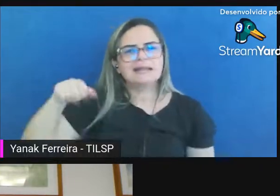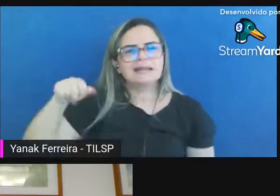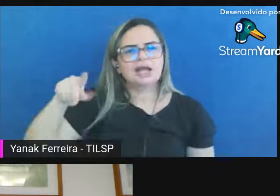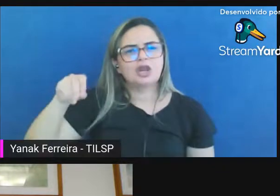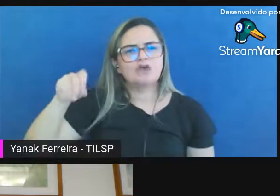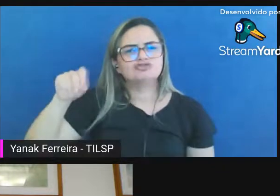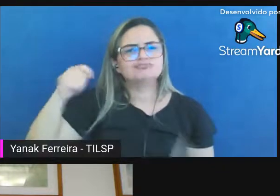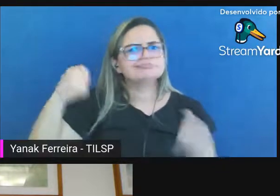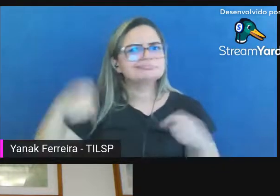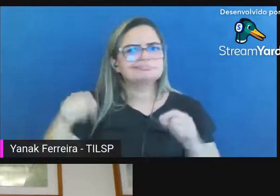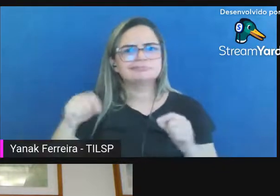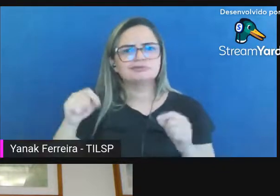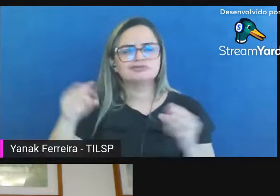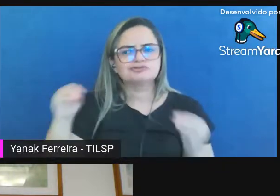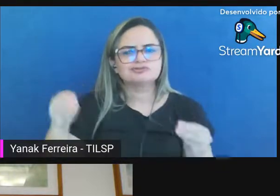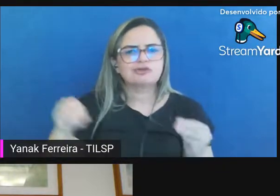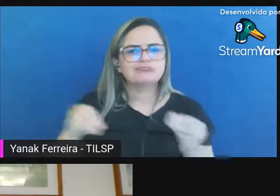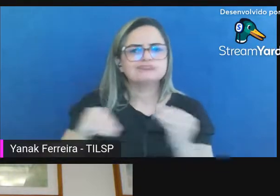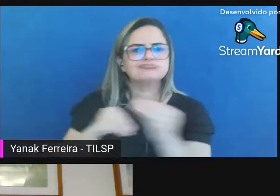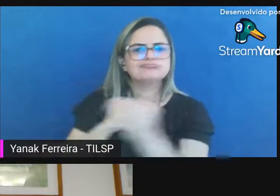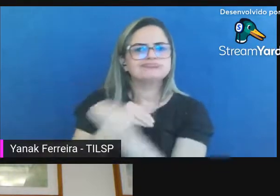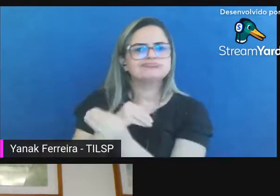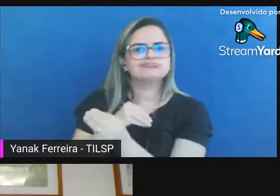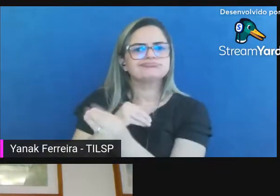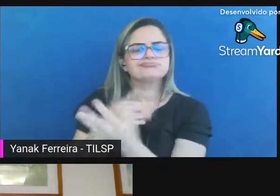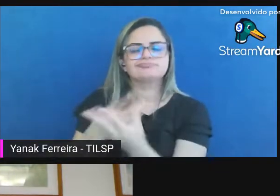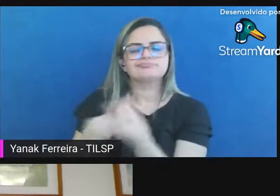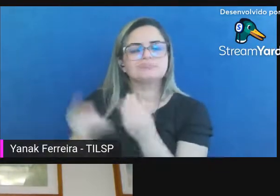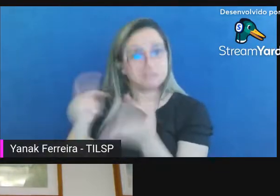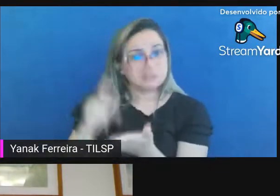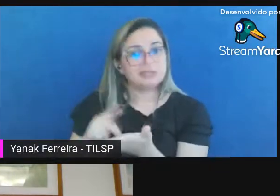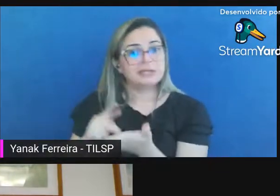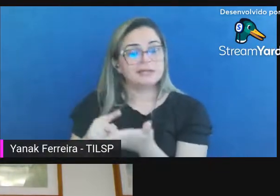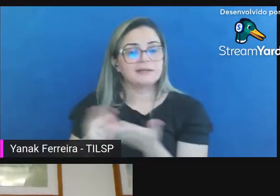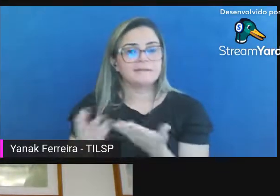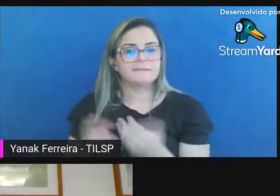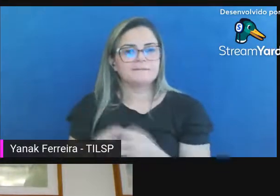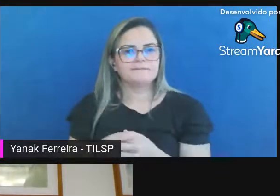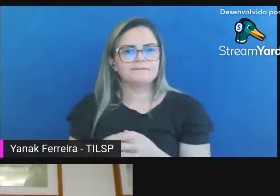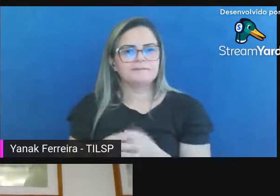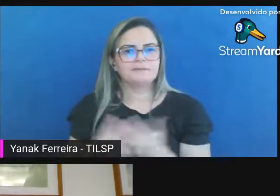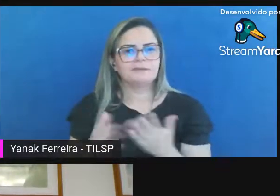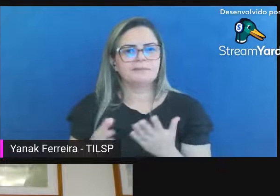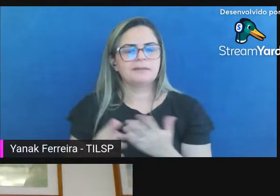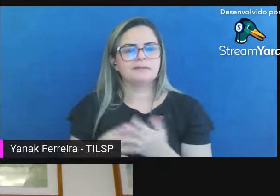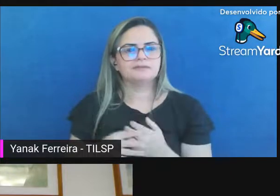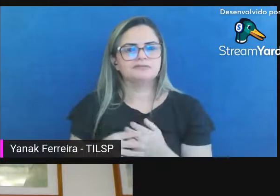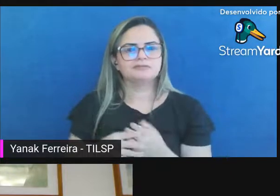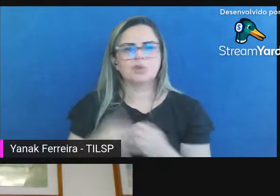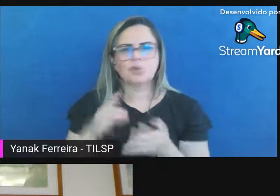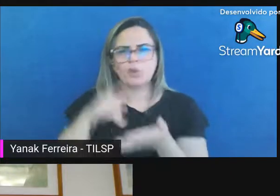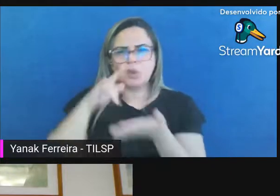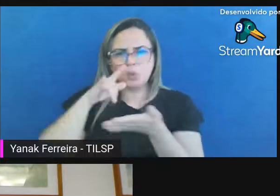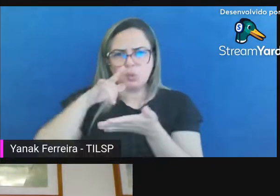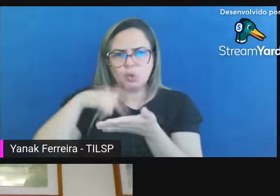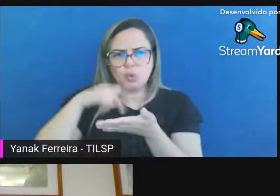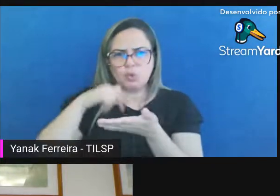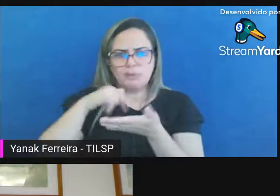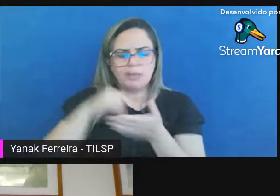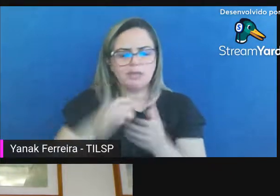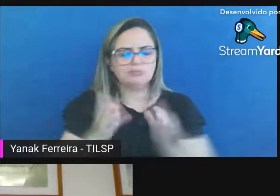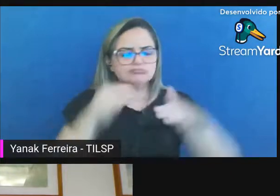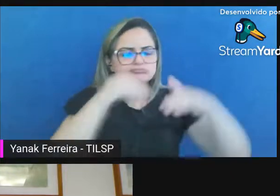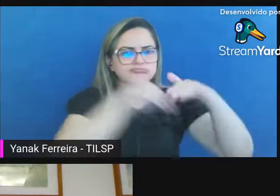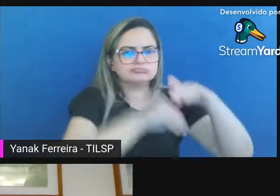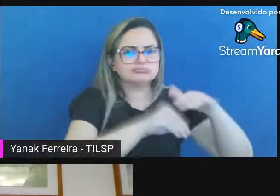transferência do produtor para o preservador e garantir autenticidade quer dizer um documento dentro de uma caixa arquivo debaixo de um braço